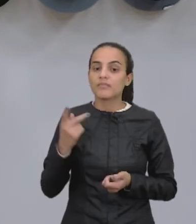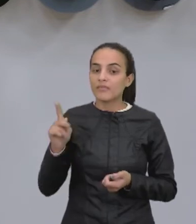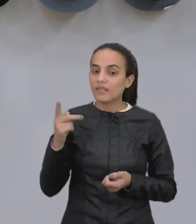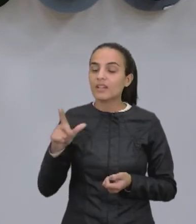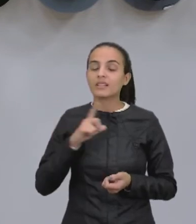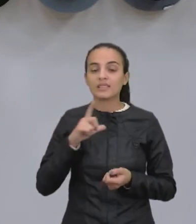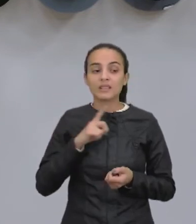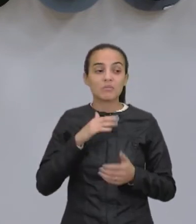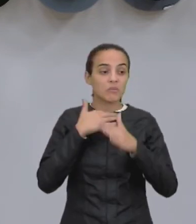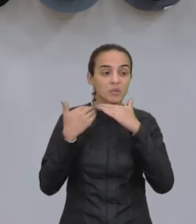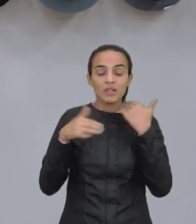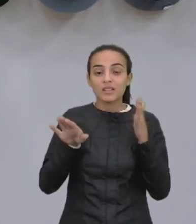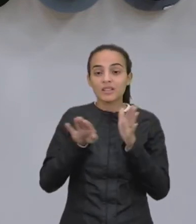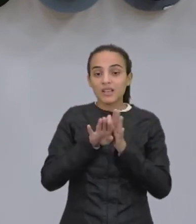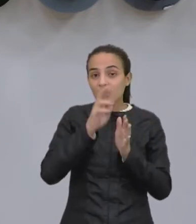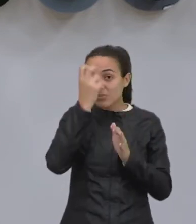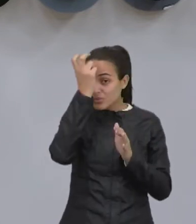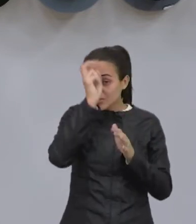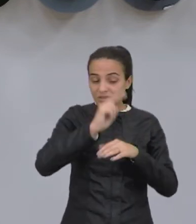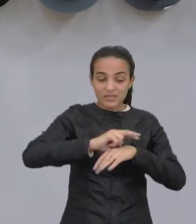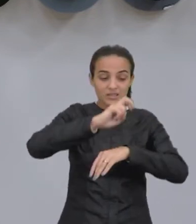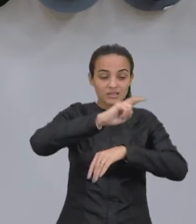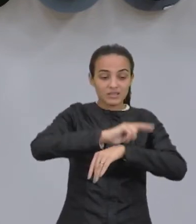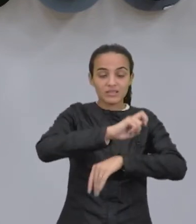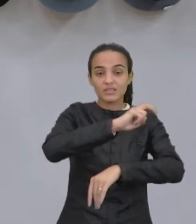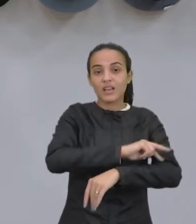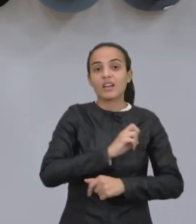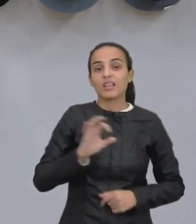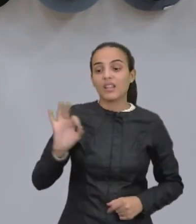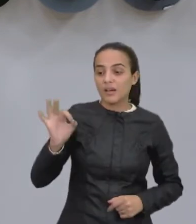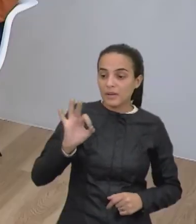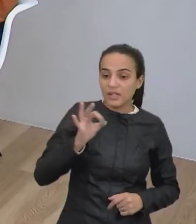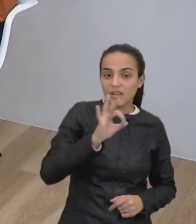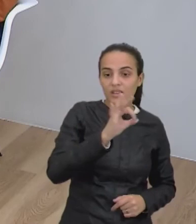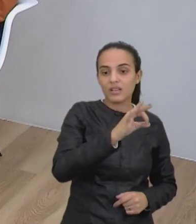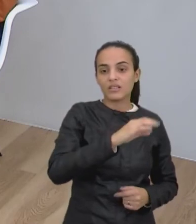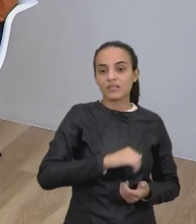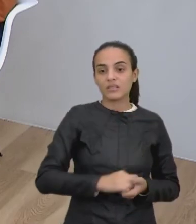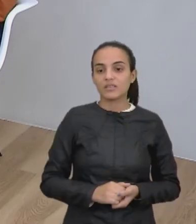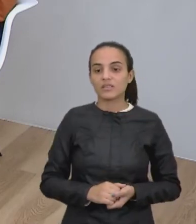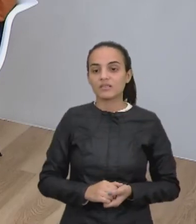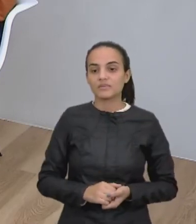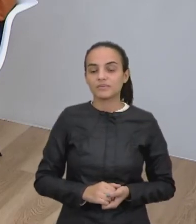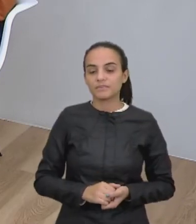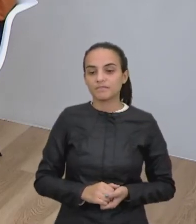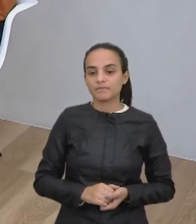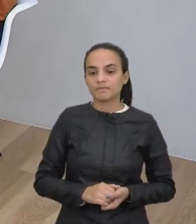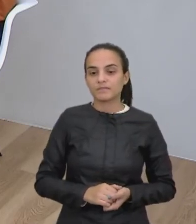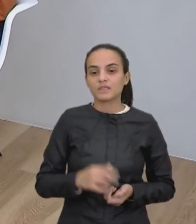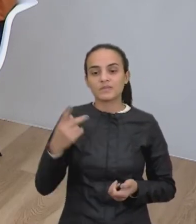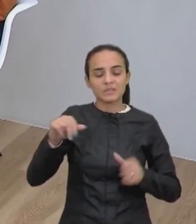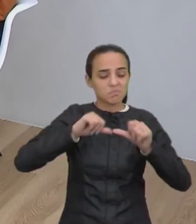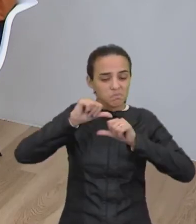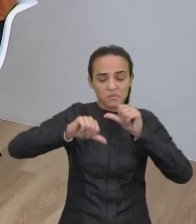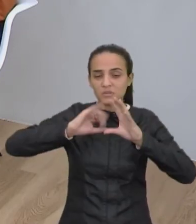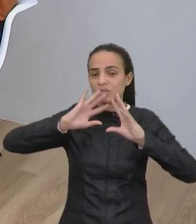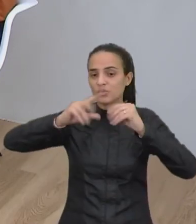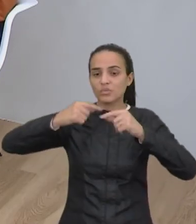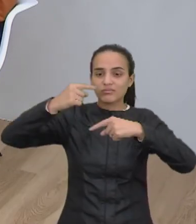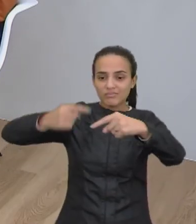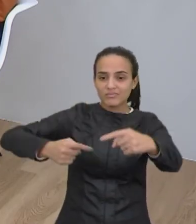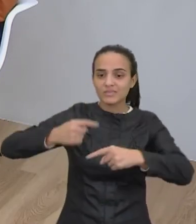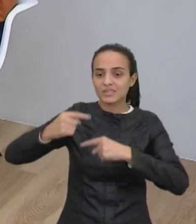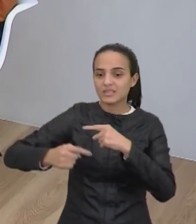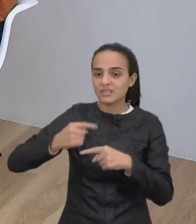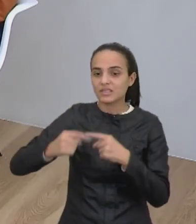acaba matando até os insetos, as nossas amiguinhas abelhas, a quilômetros de distância. E você altera todo um ciclo de